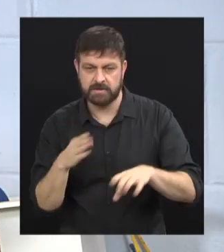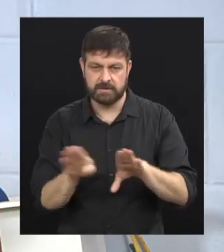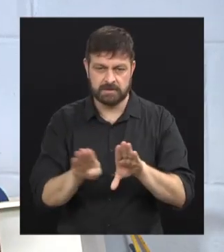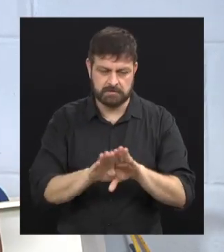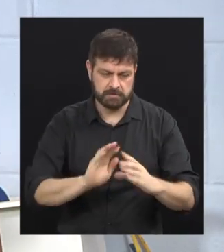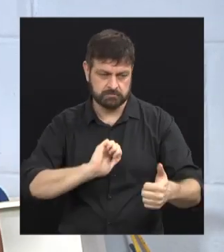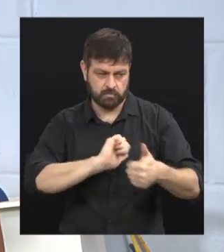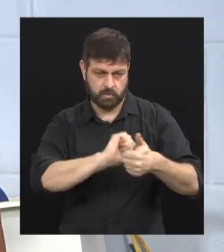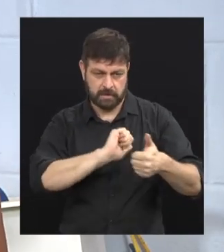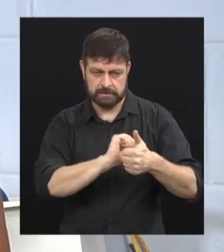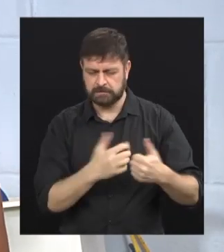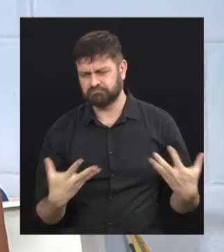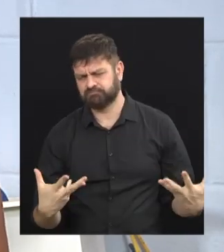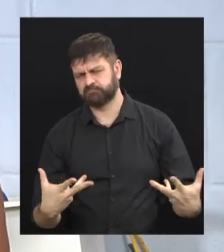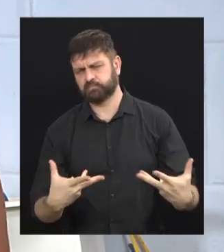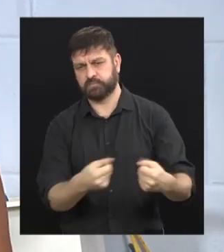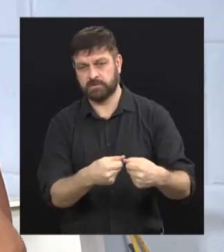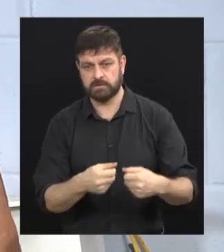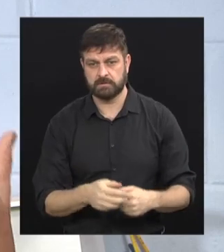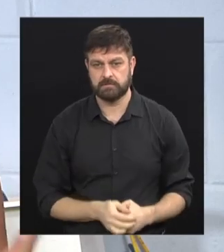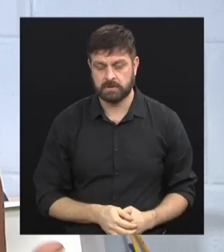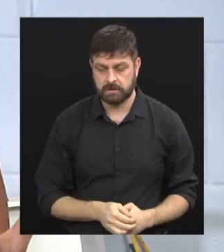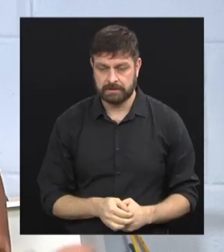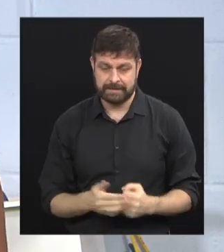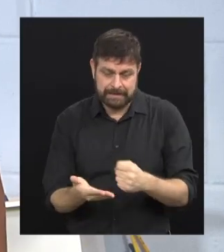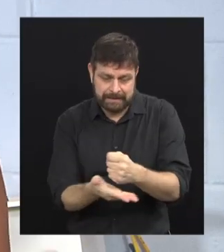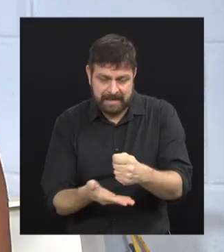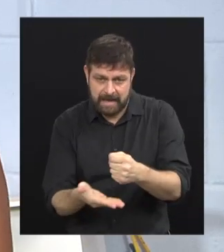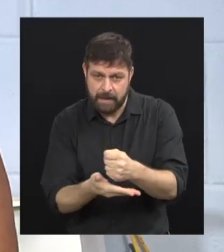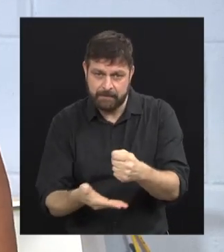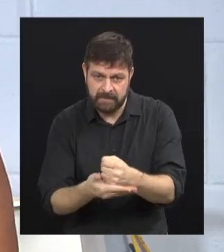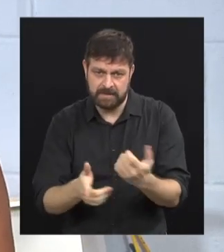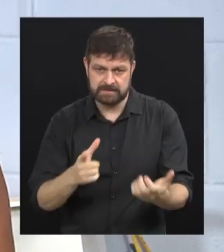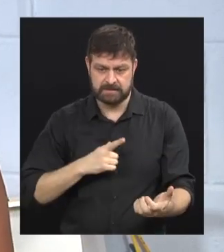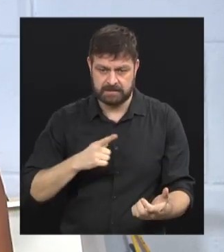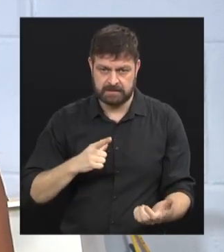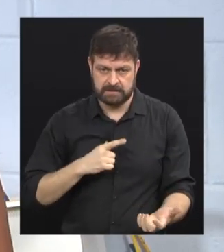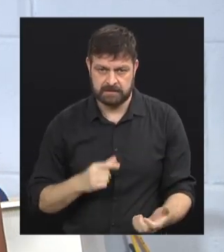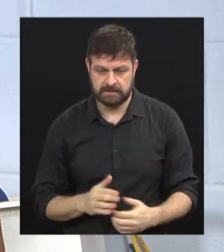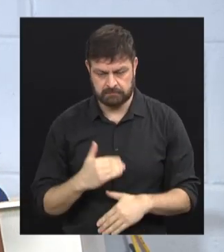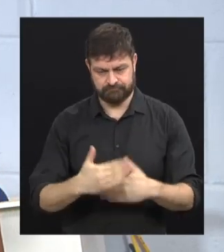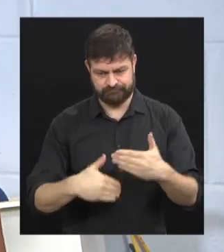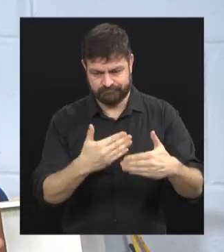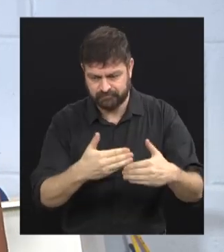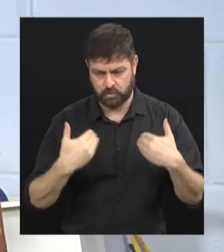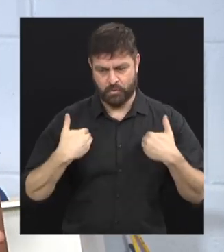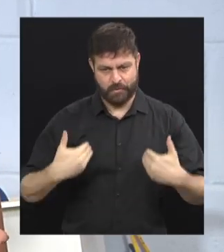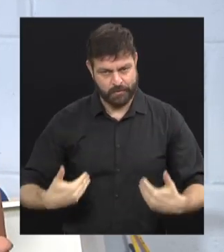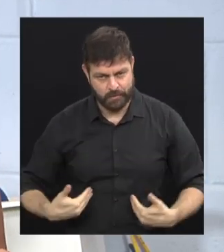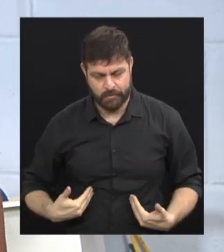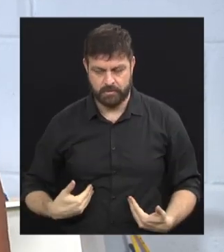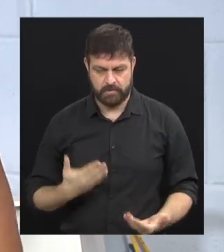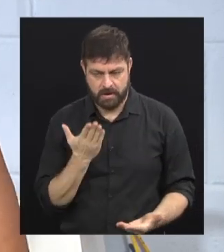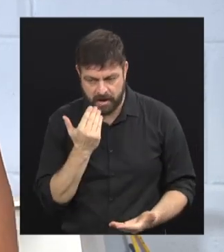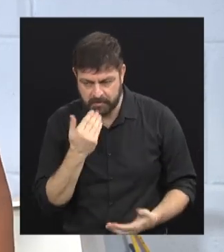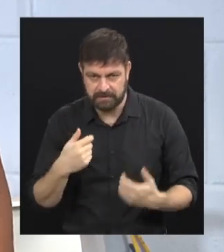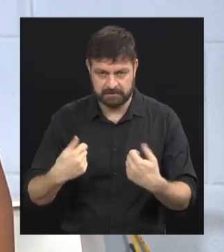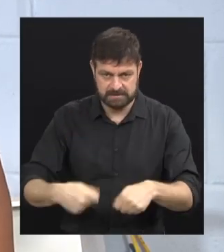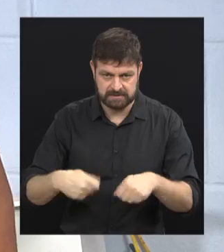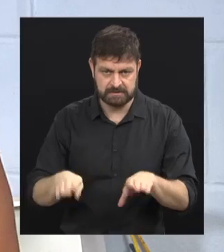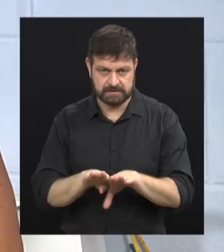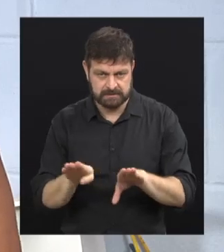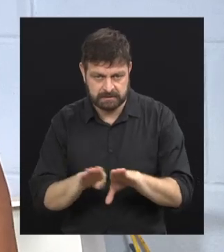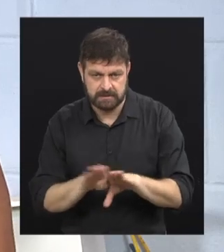uma qualidade excelente, para que eles, no mínimo, tenham um desenvolvimento físico e